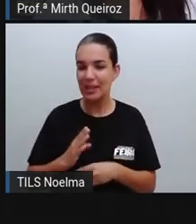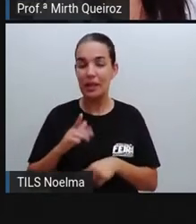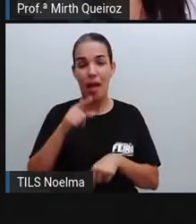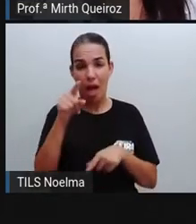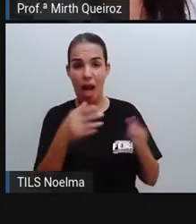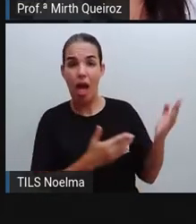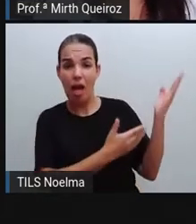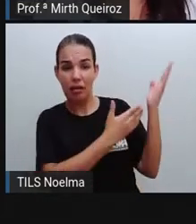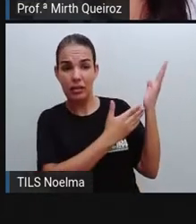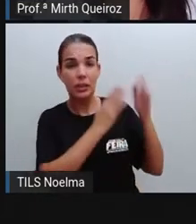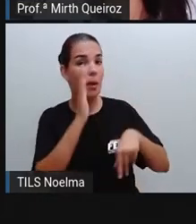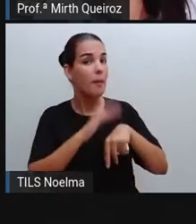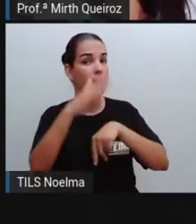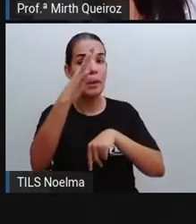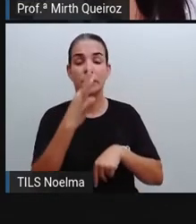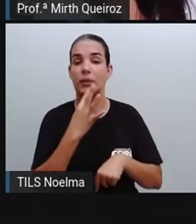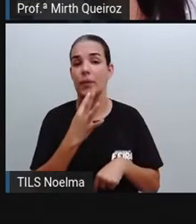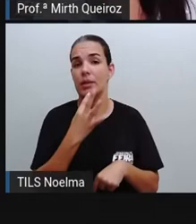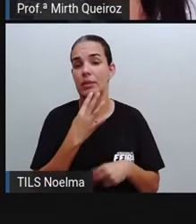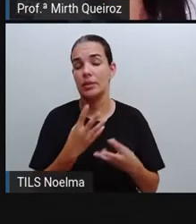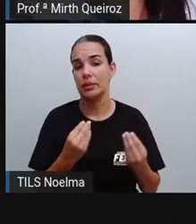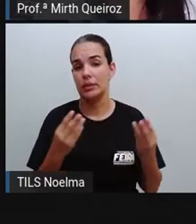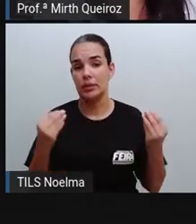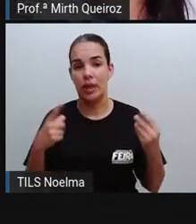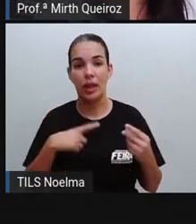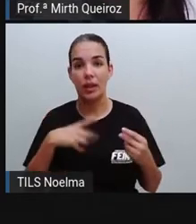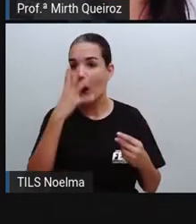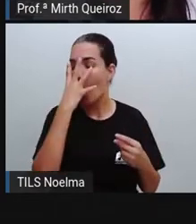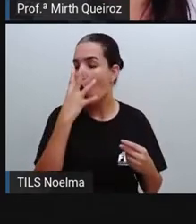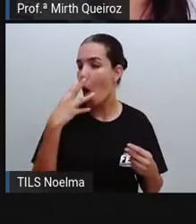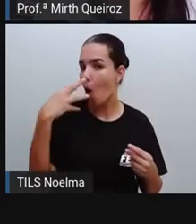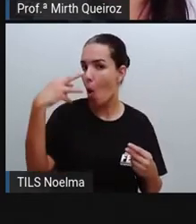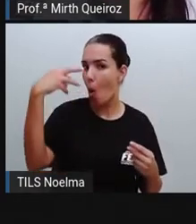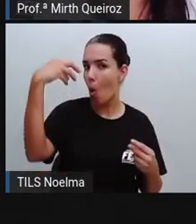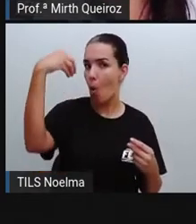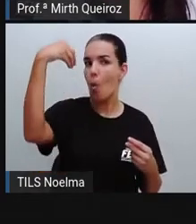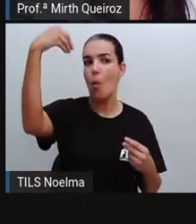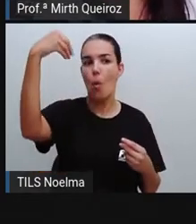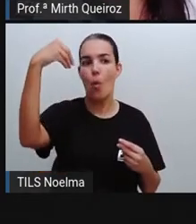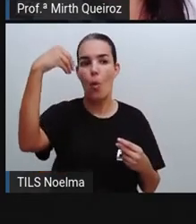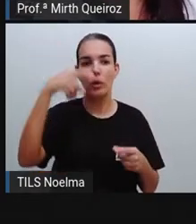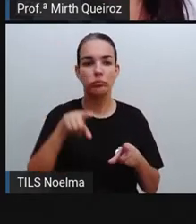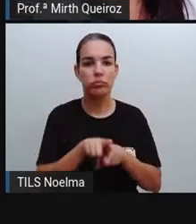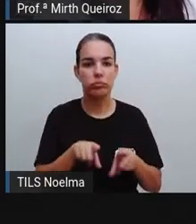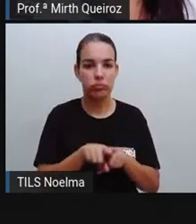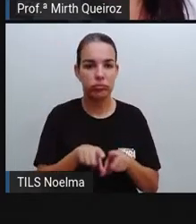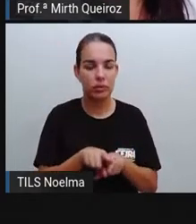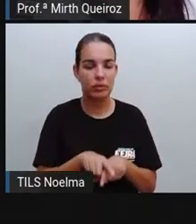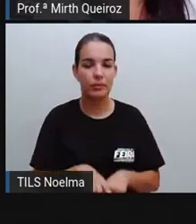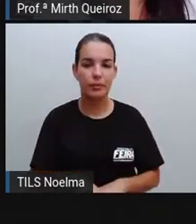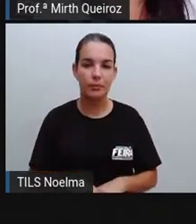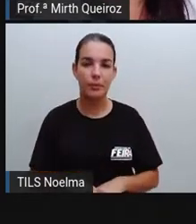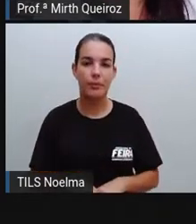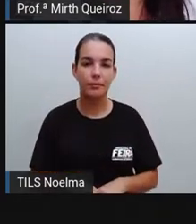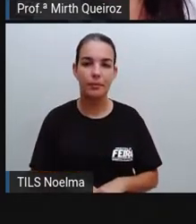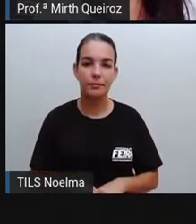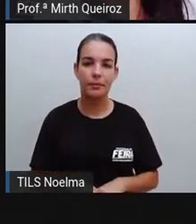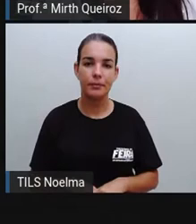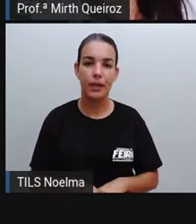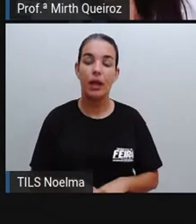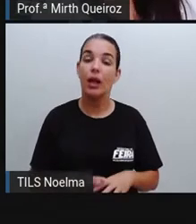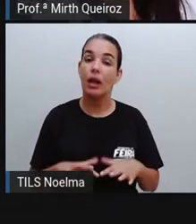conhecidos. Temos o Lobisomem também, que faz parte aí das lendas folclóricas brasileiras.